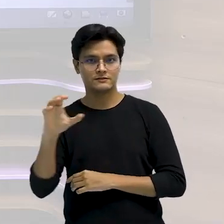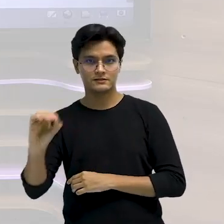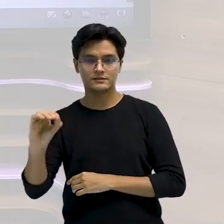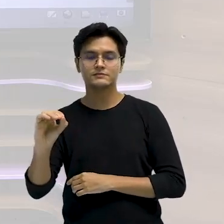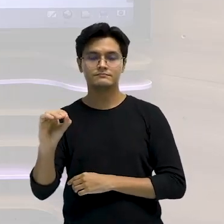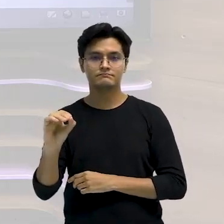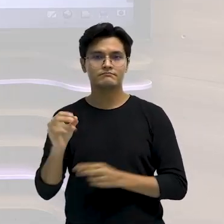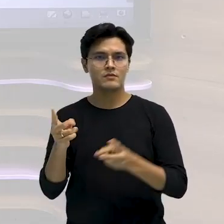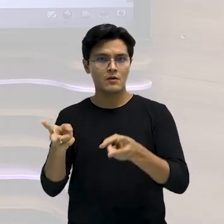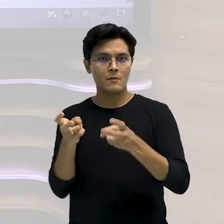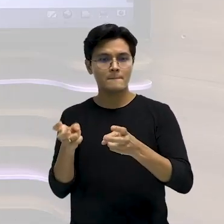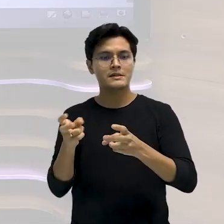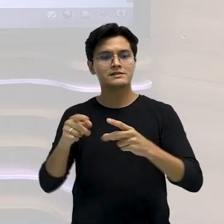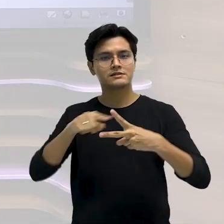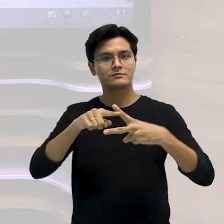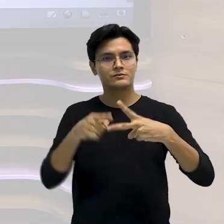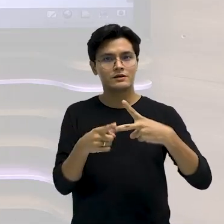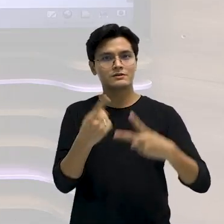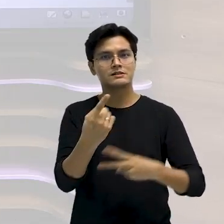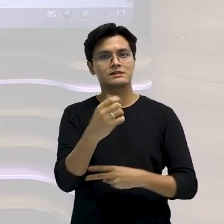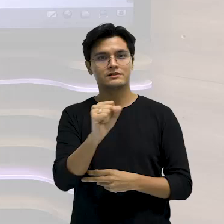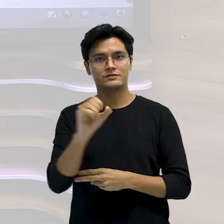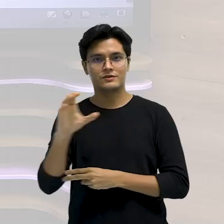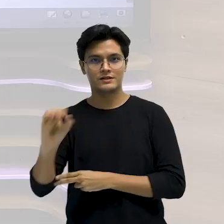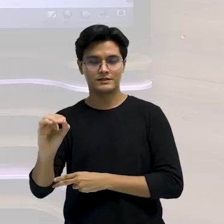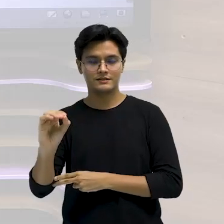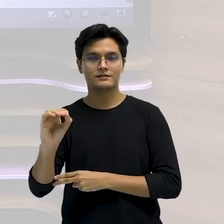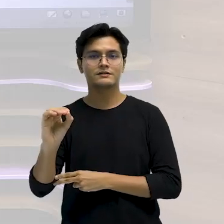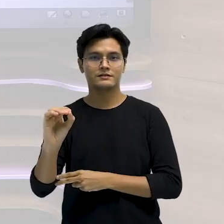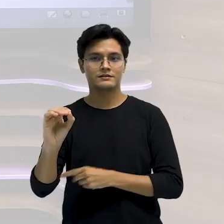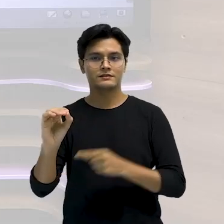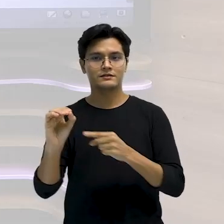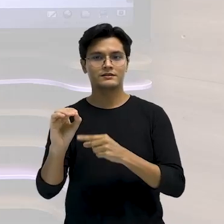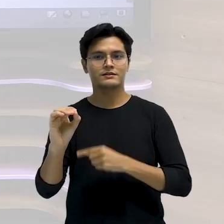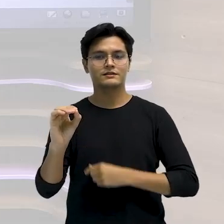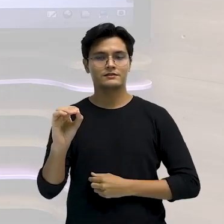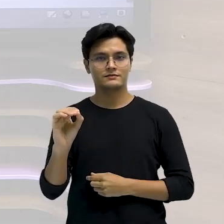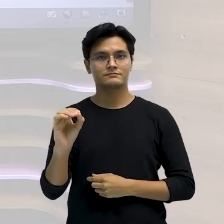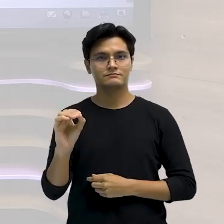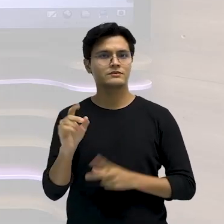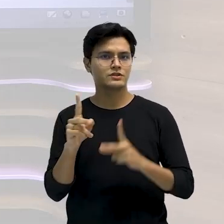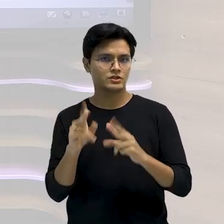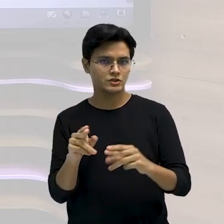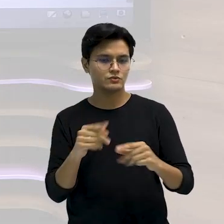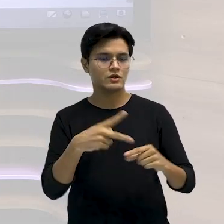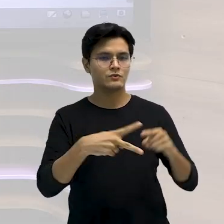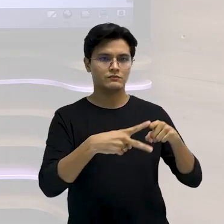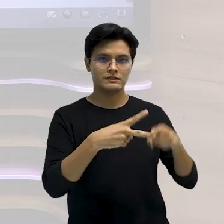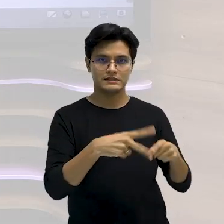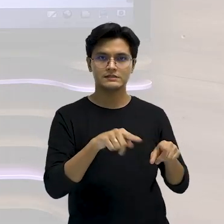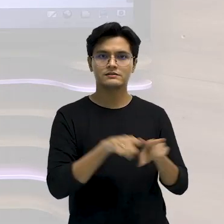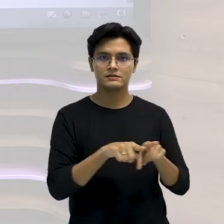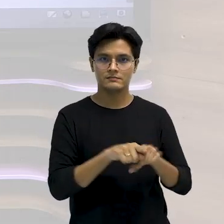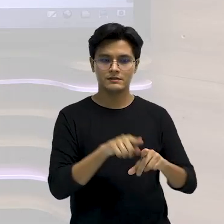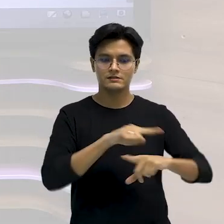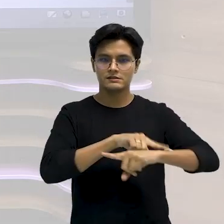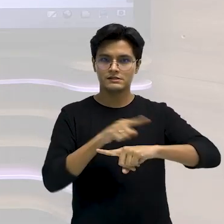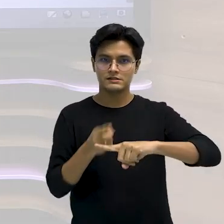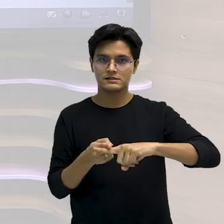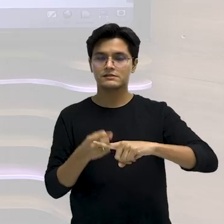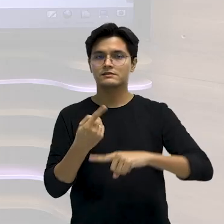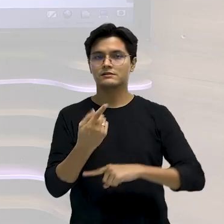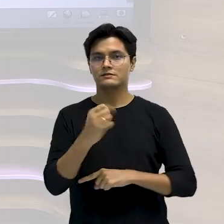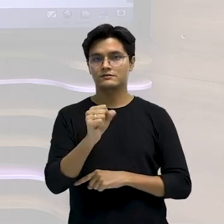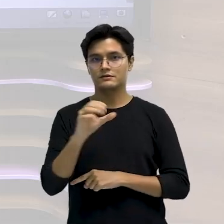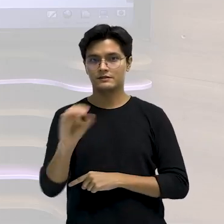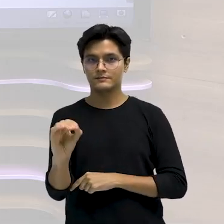Veja que esse ângulo de 180 graus, ele é o mesmo ângulo daqui, ó, tá? Eu também tenho aqui um ângulo